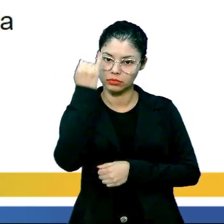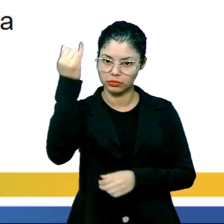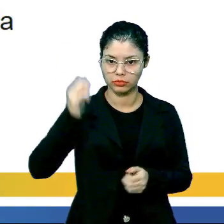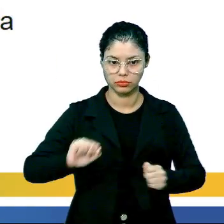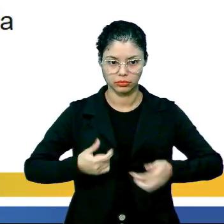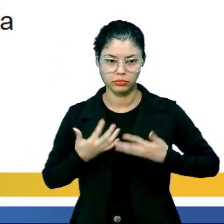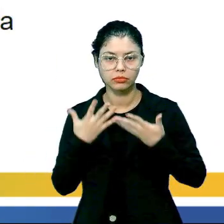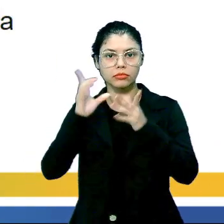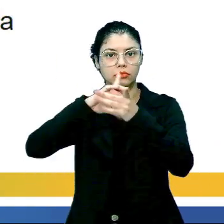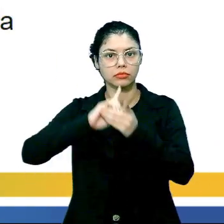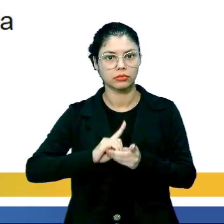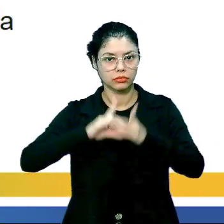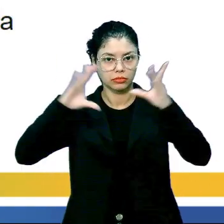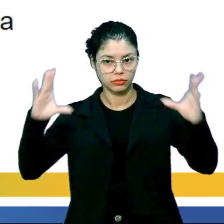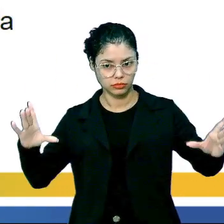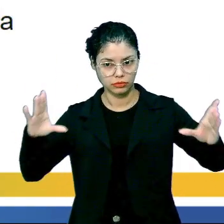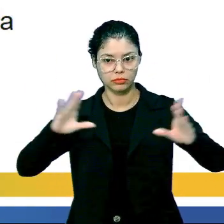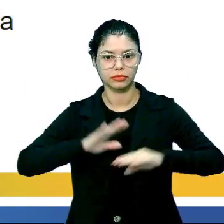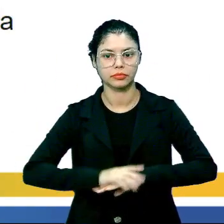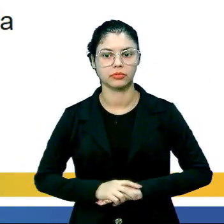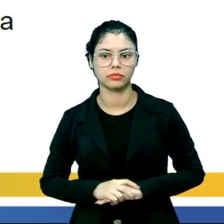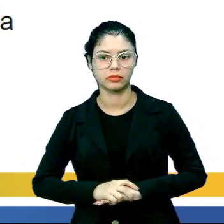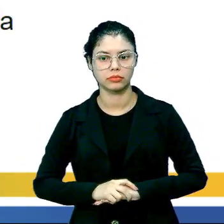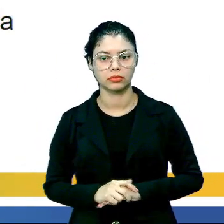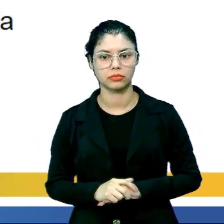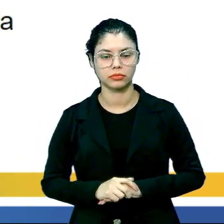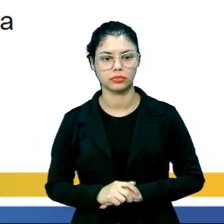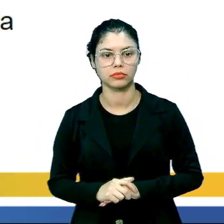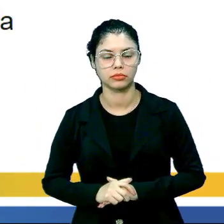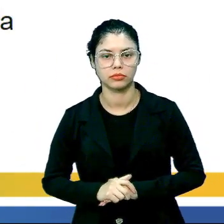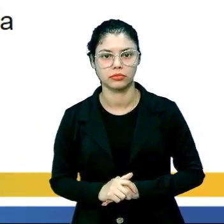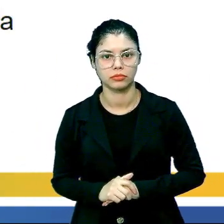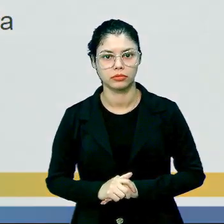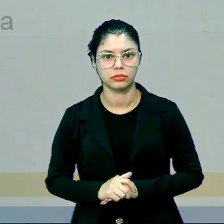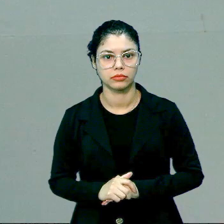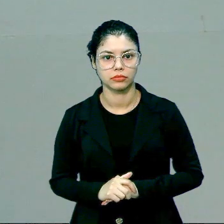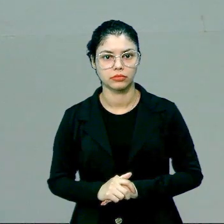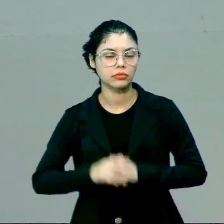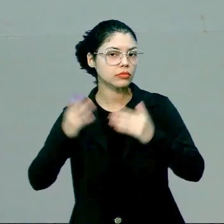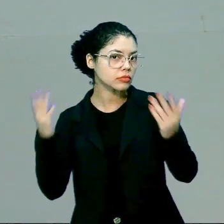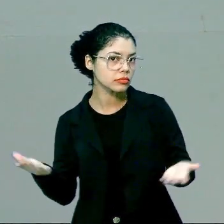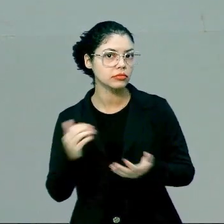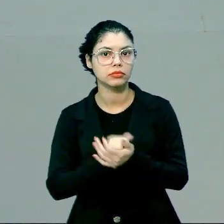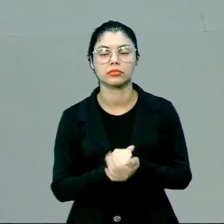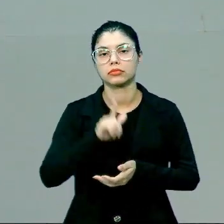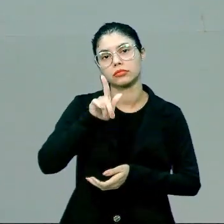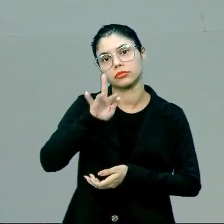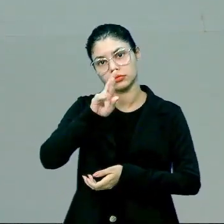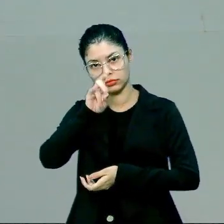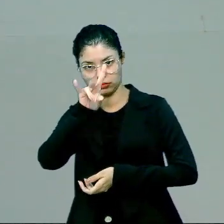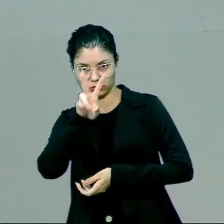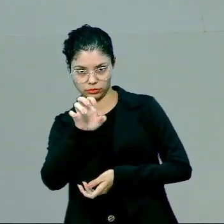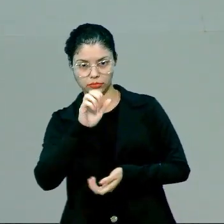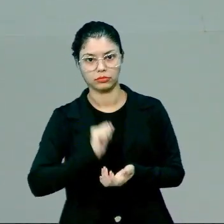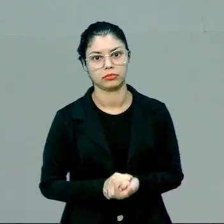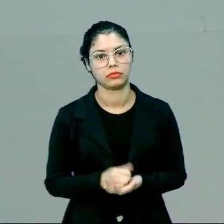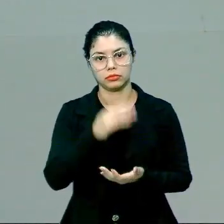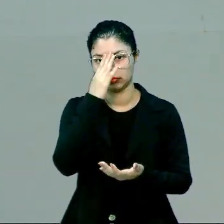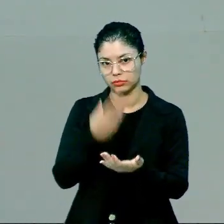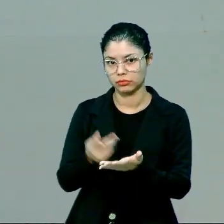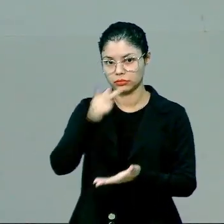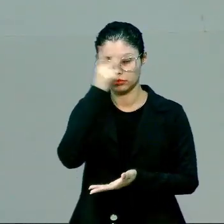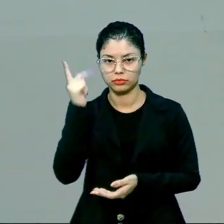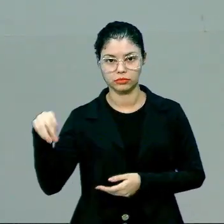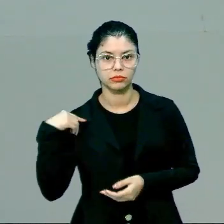são importantes manifestações da democracia. As greves também é uma crença